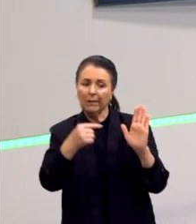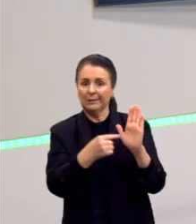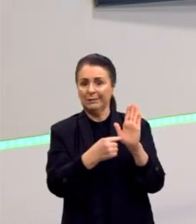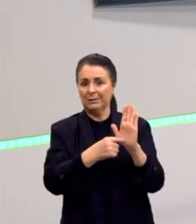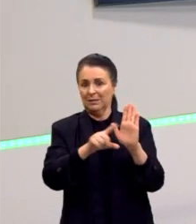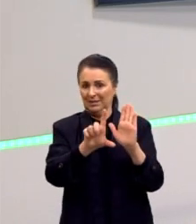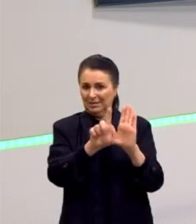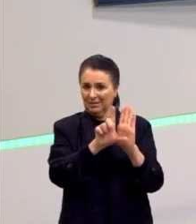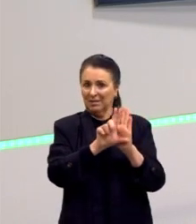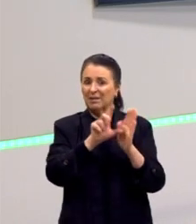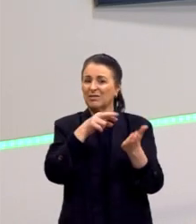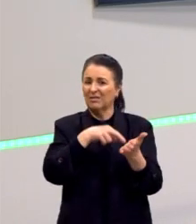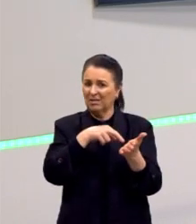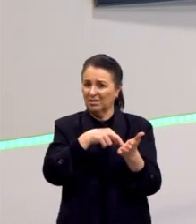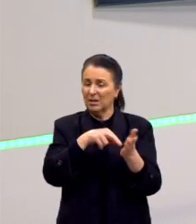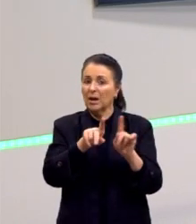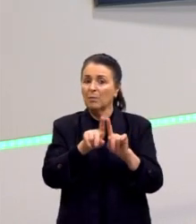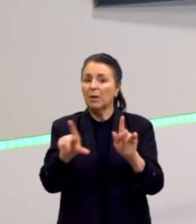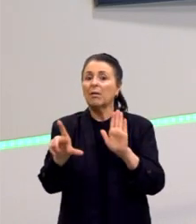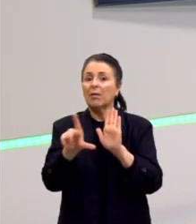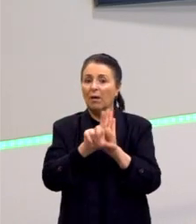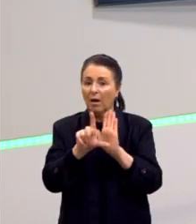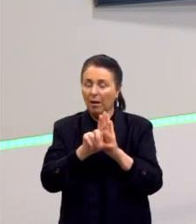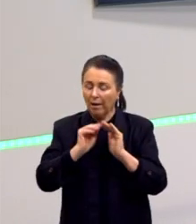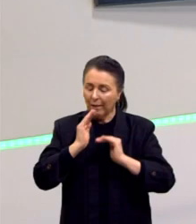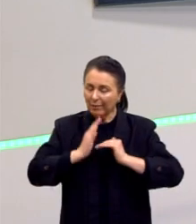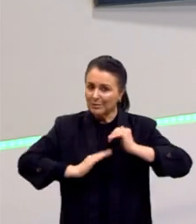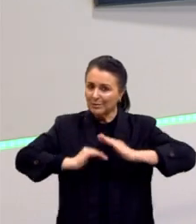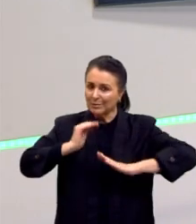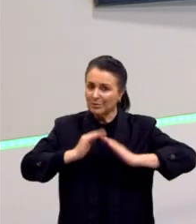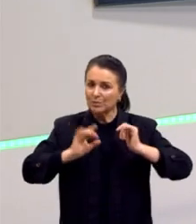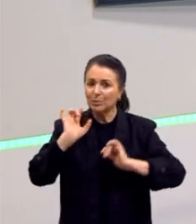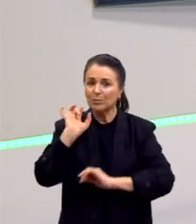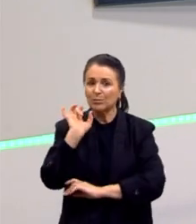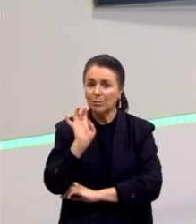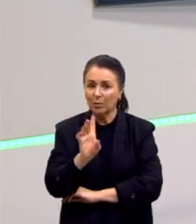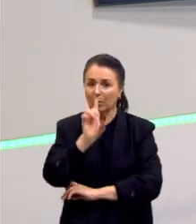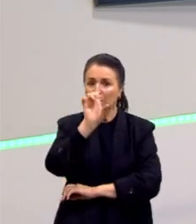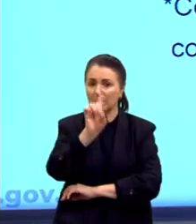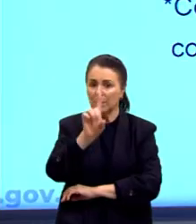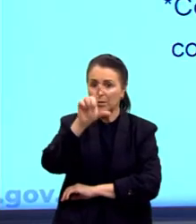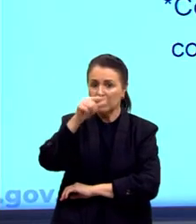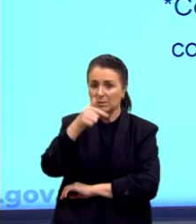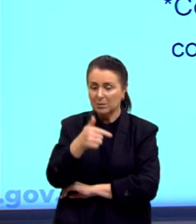na realidade. Mas a lei se constrói aqui somente em